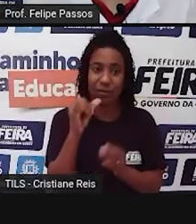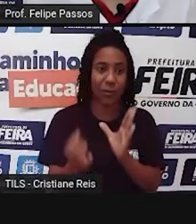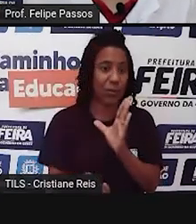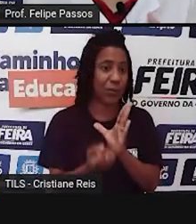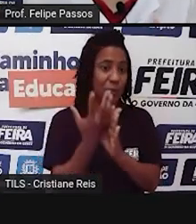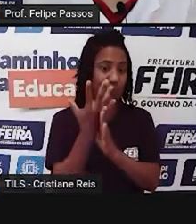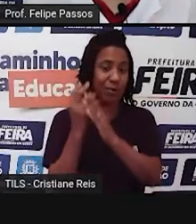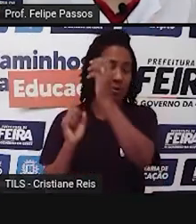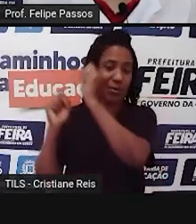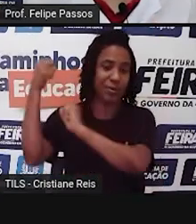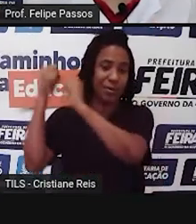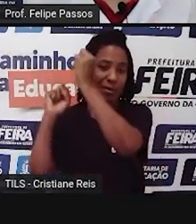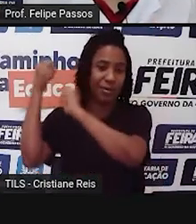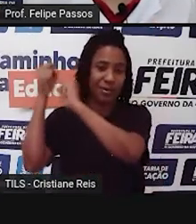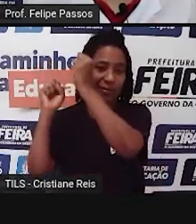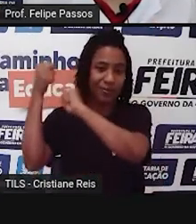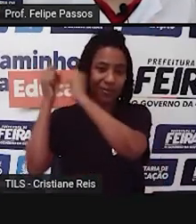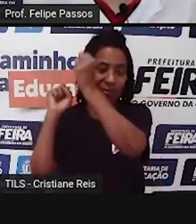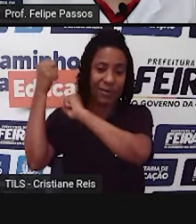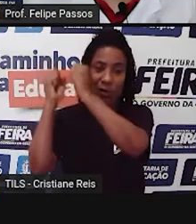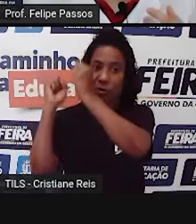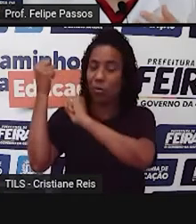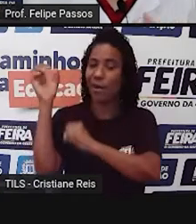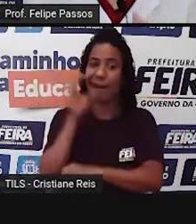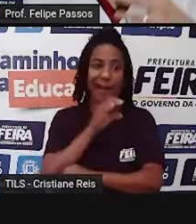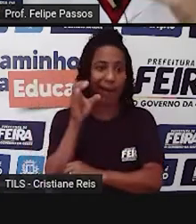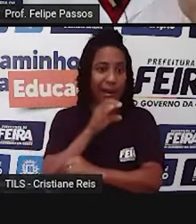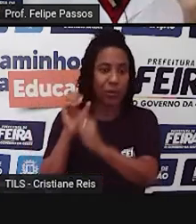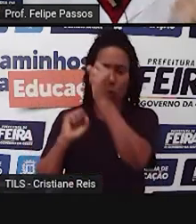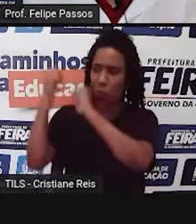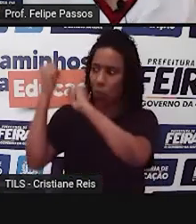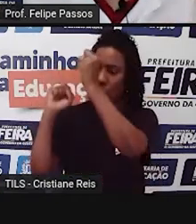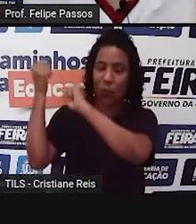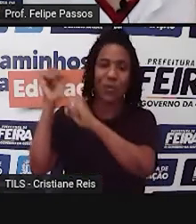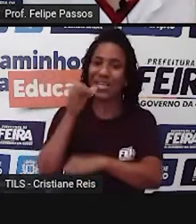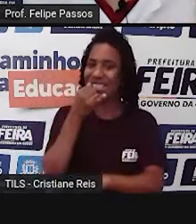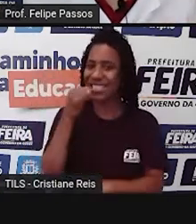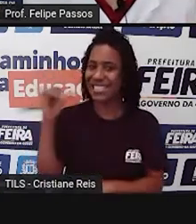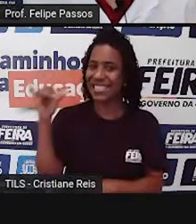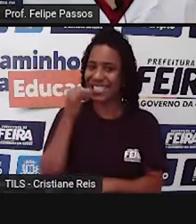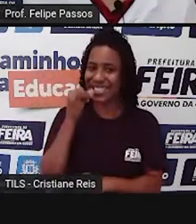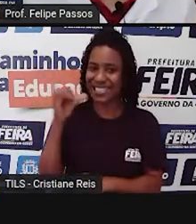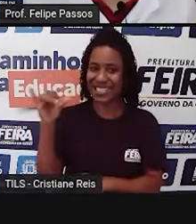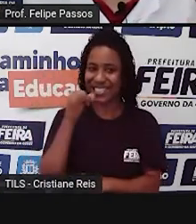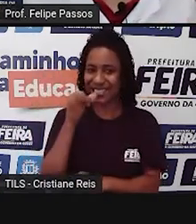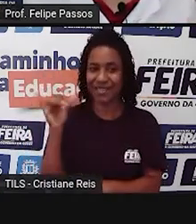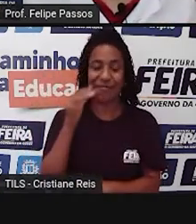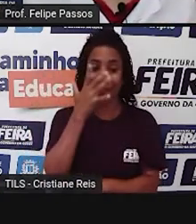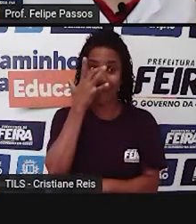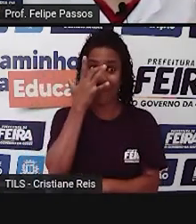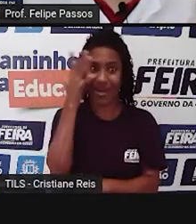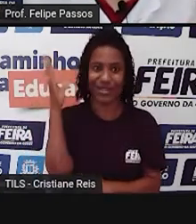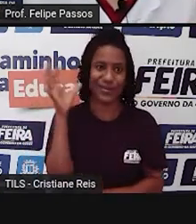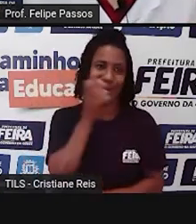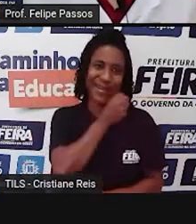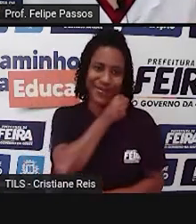eletricidade em objetos, em máquinas. E isso facilitou muito a nossa vida, transformou o planeta.